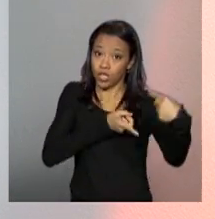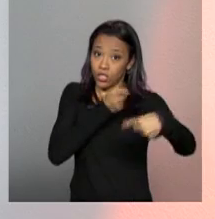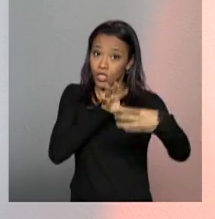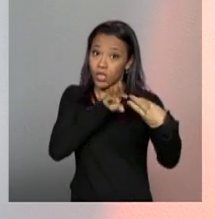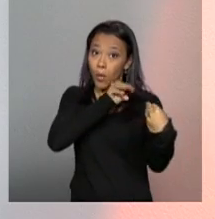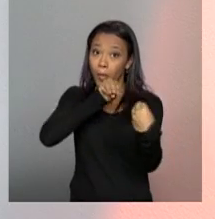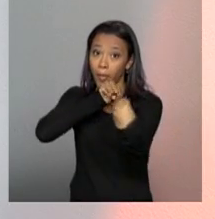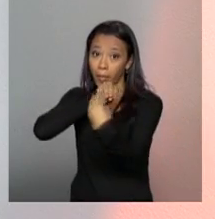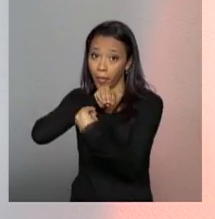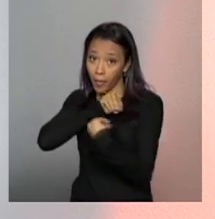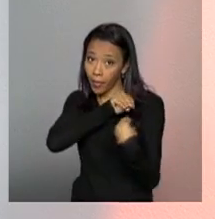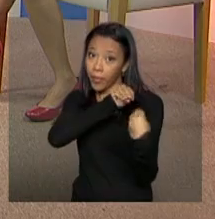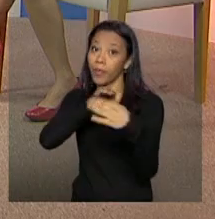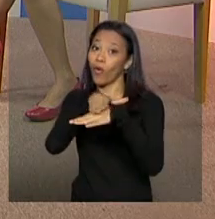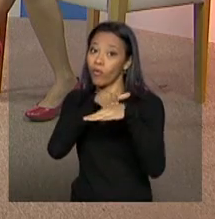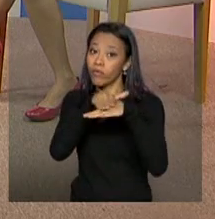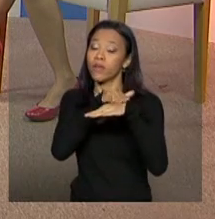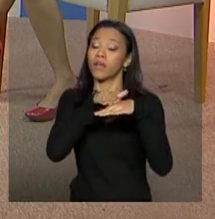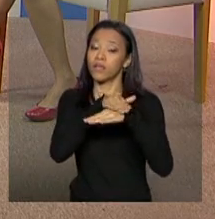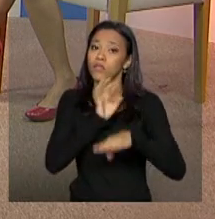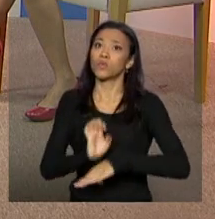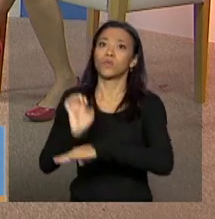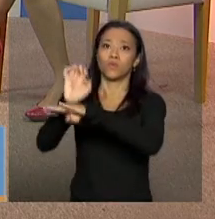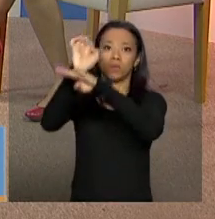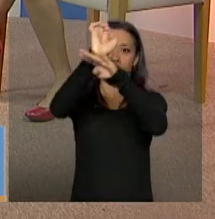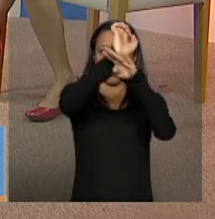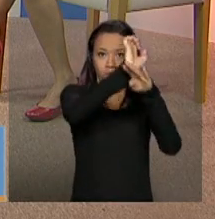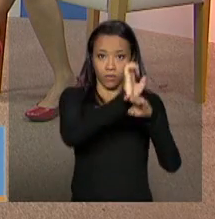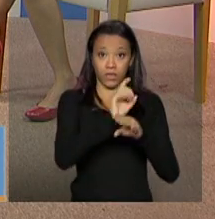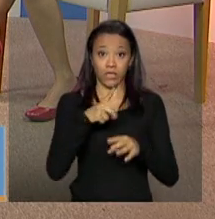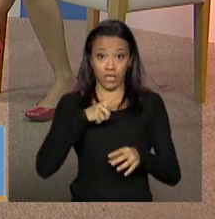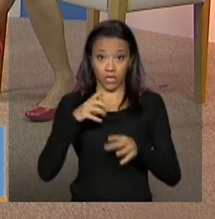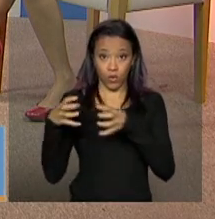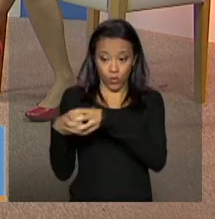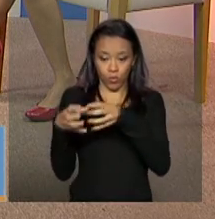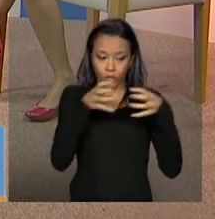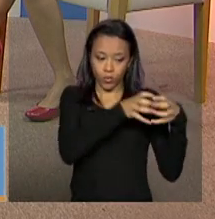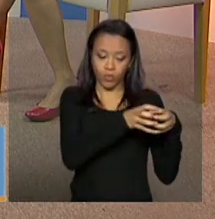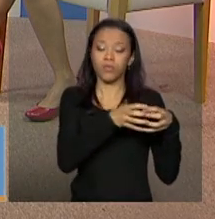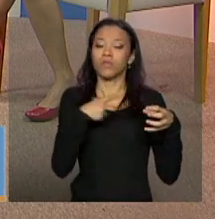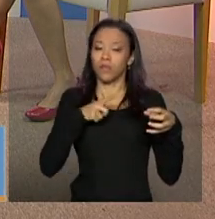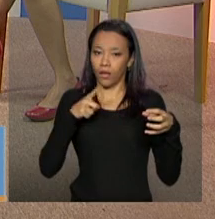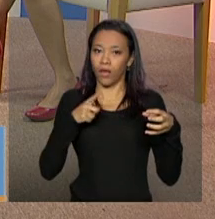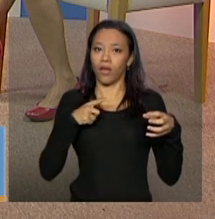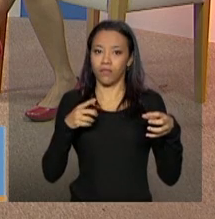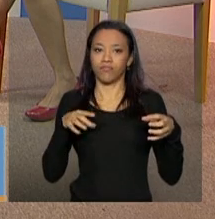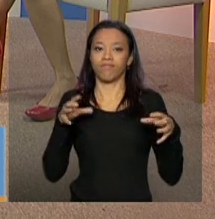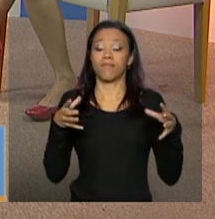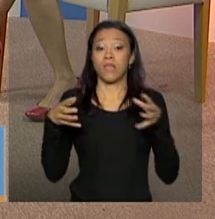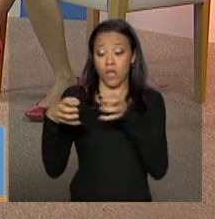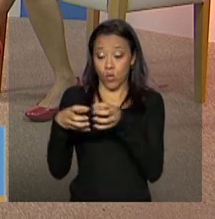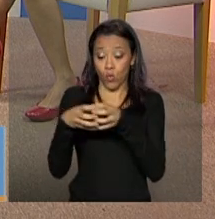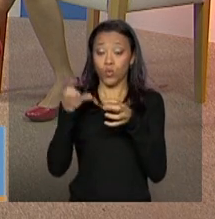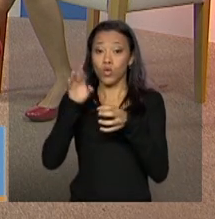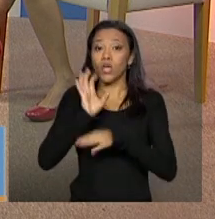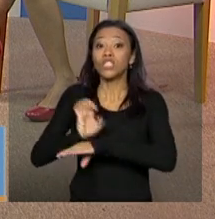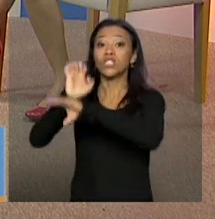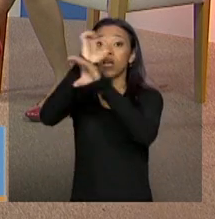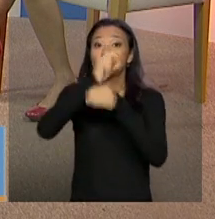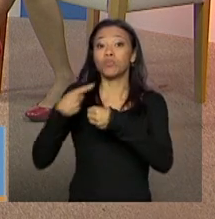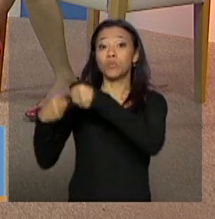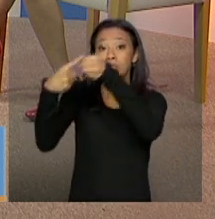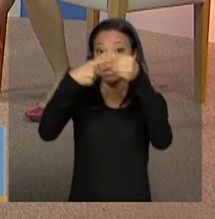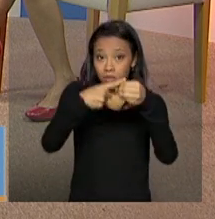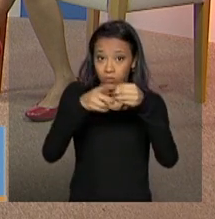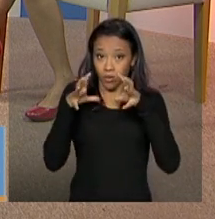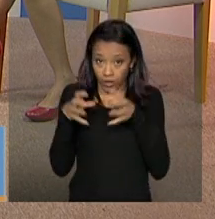eles têm se dado nessas instâncias da CIT e da CIB. E nesses espaços se discute, olha, o que é tarefa minha, o que é